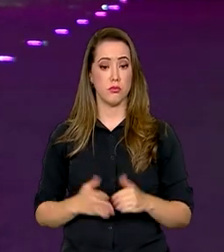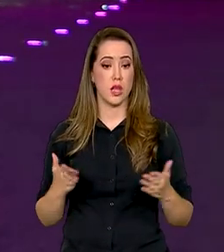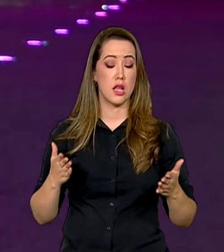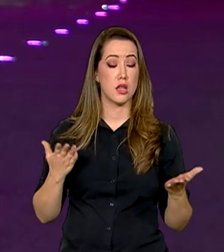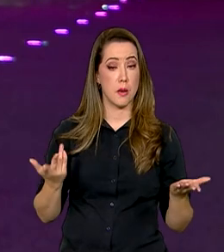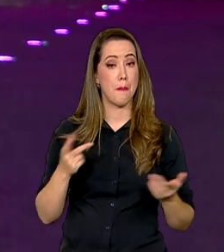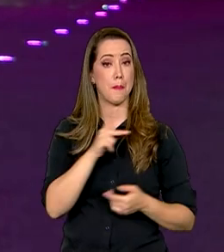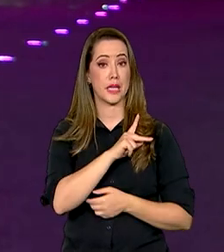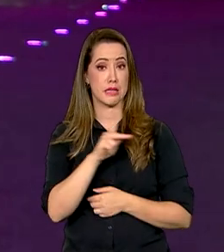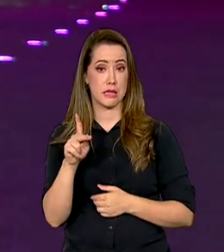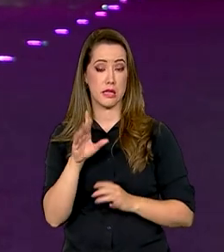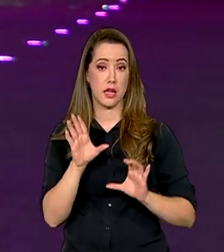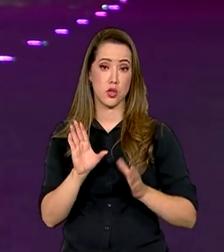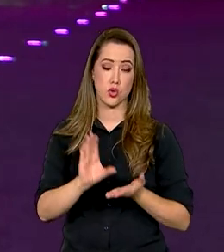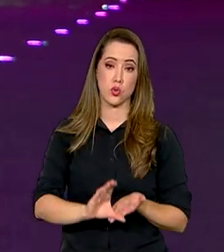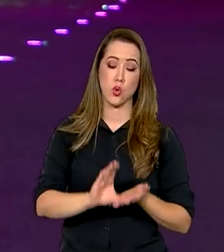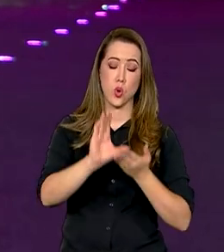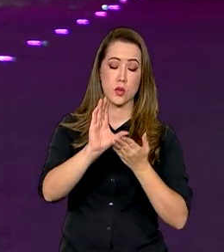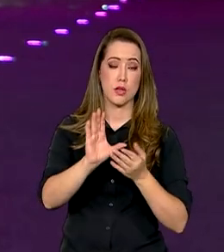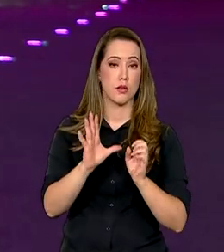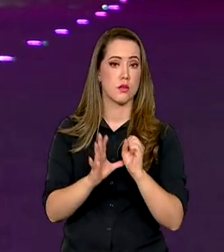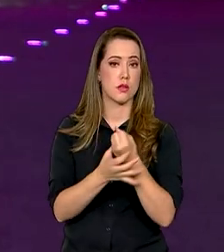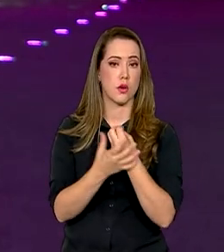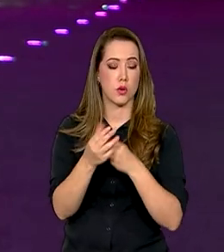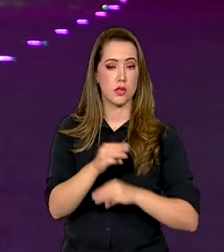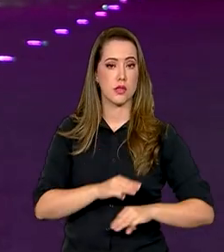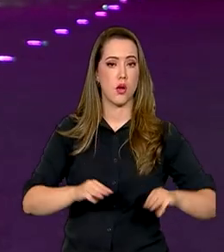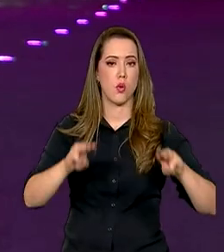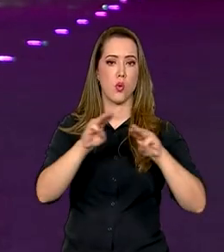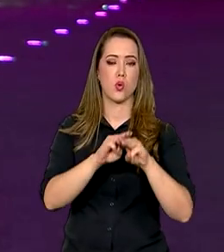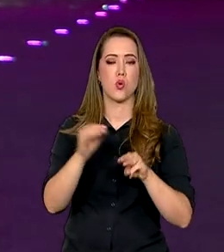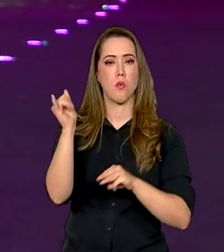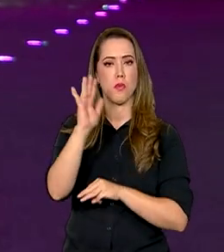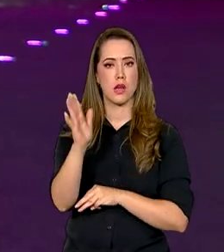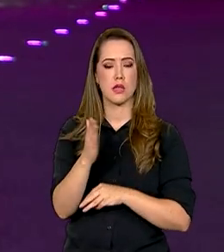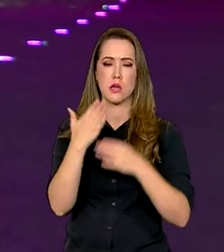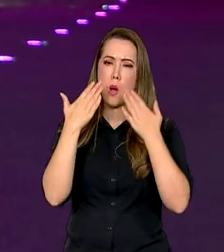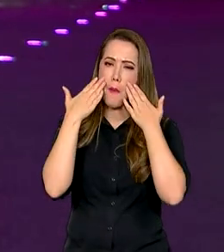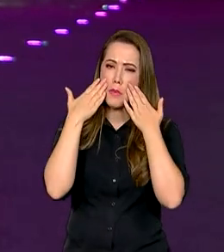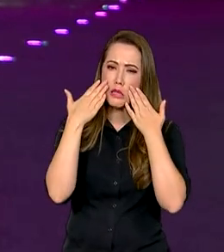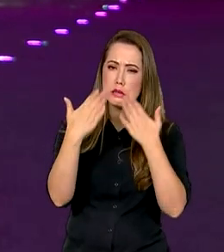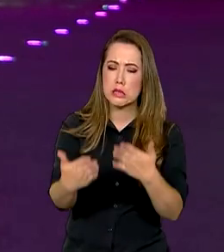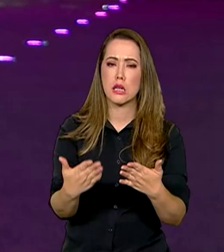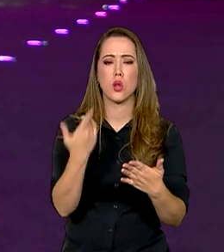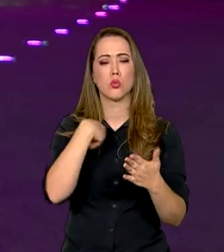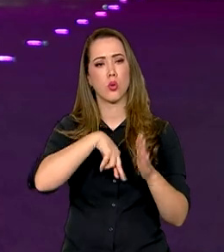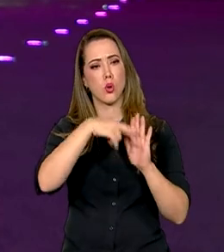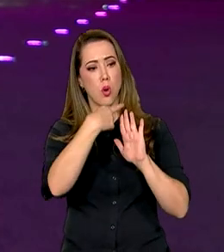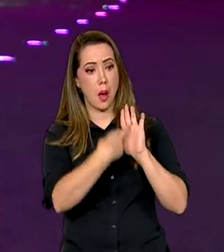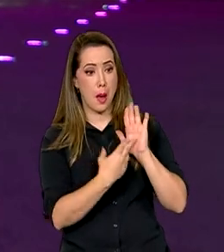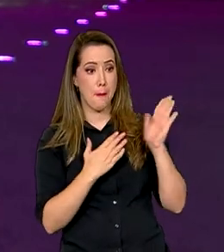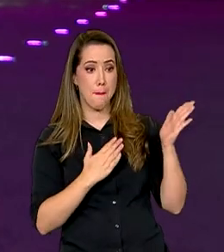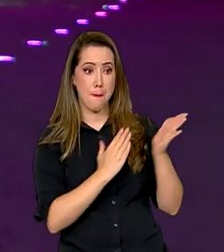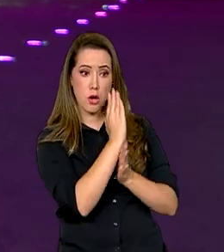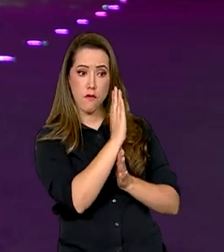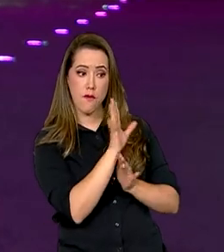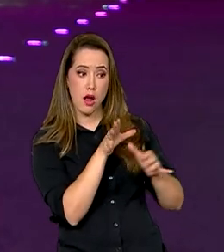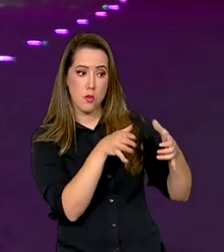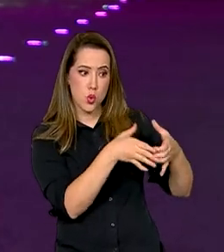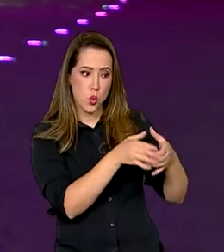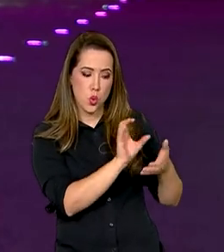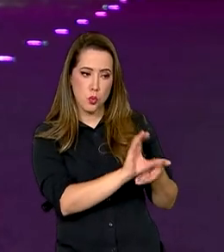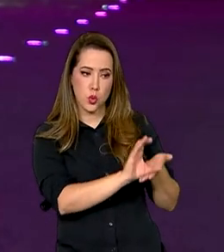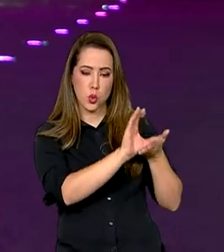temporária do Conselho da Segurança da ONU, o Brasil apresentou uma resolução que chegou a ser aprovada pela maioria do